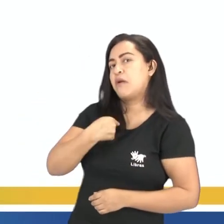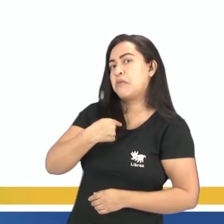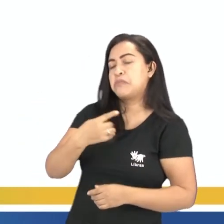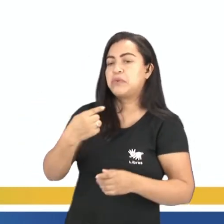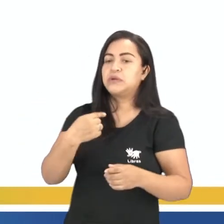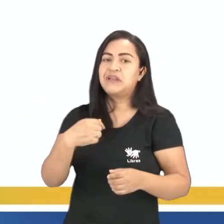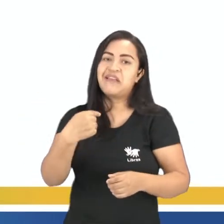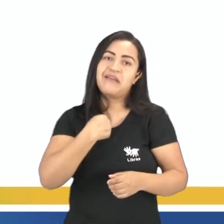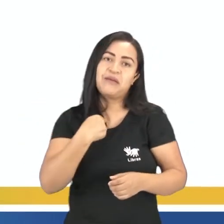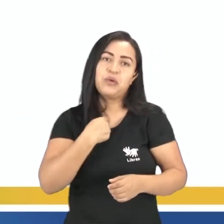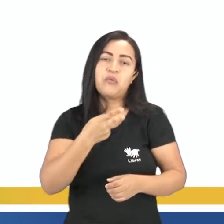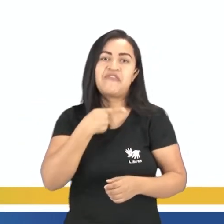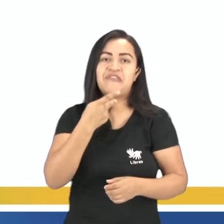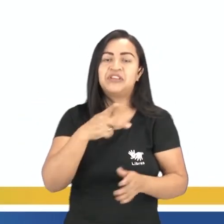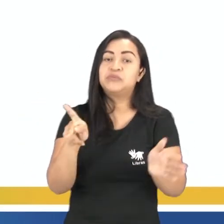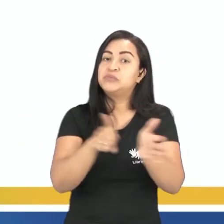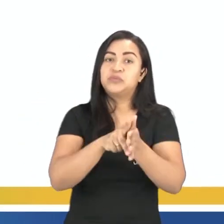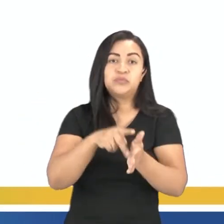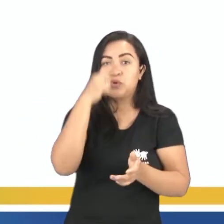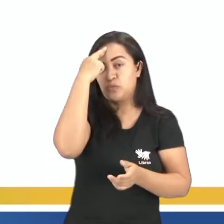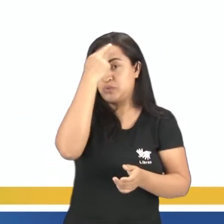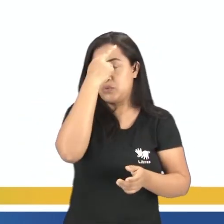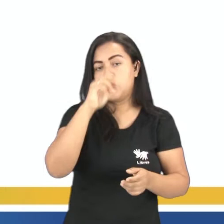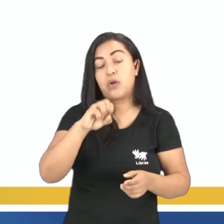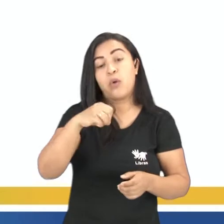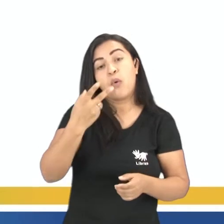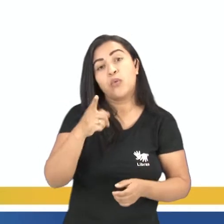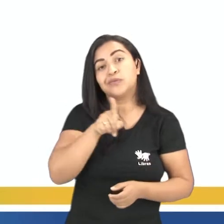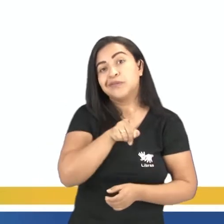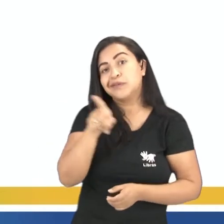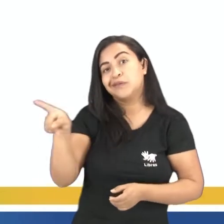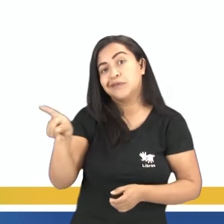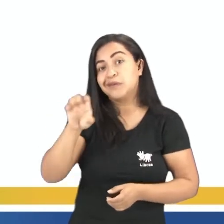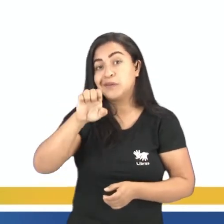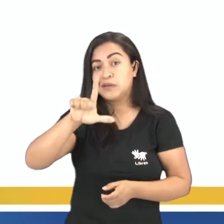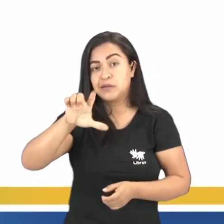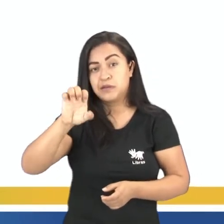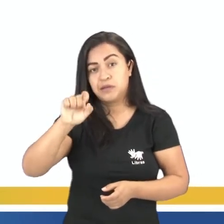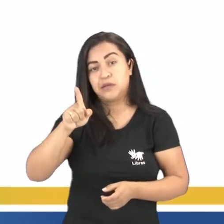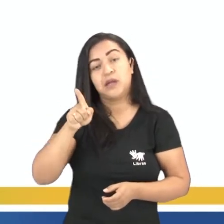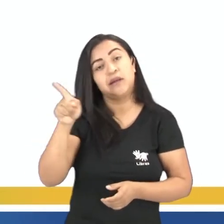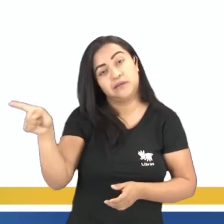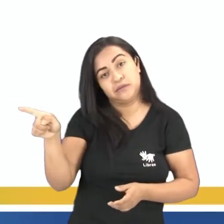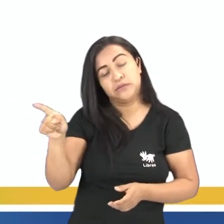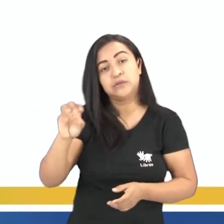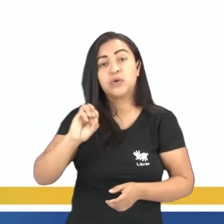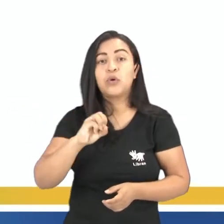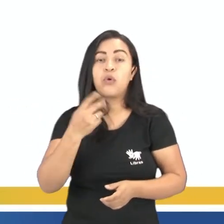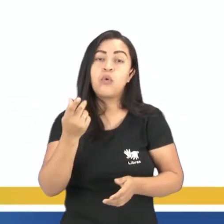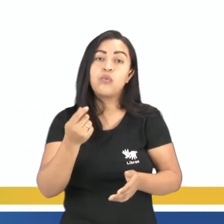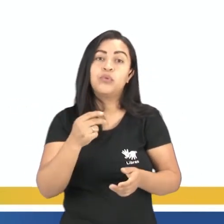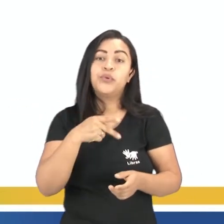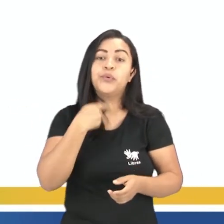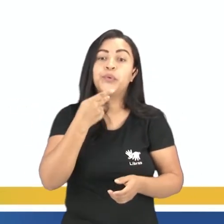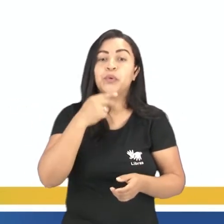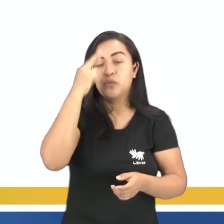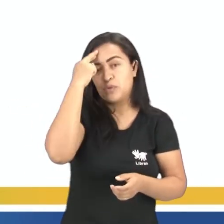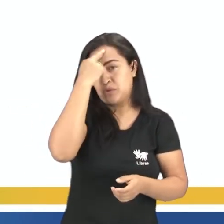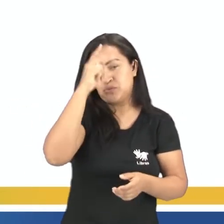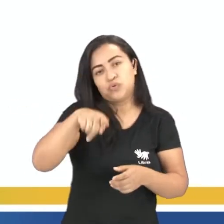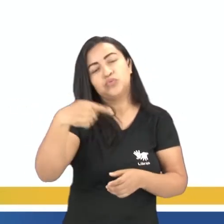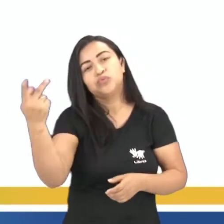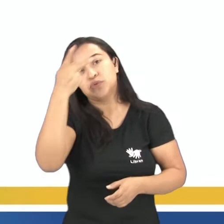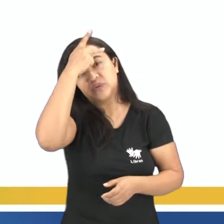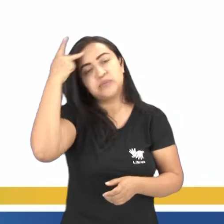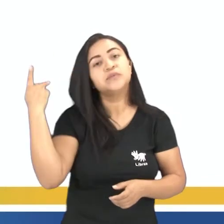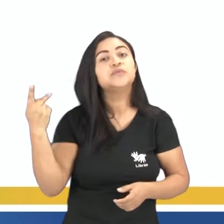sua própria história. Ou se é ele, na terceira pessoa, outro personagem contando a história de alguém. Pode